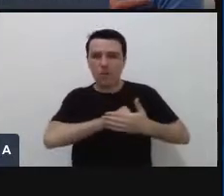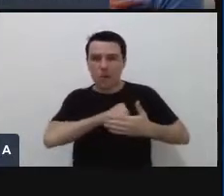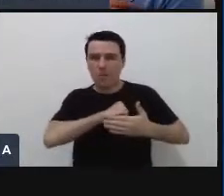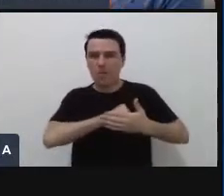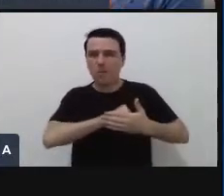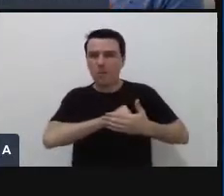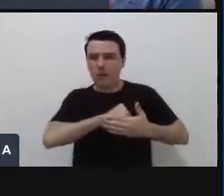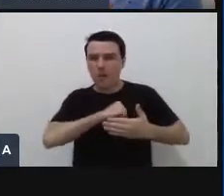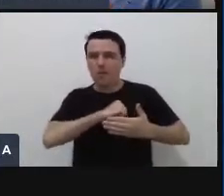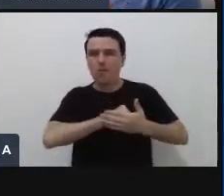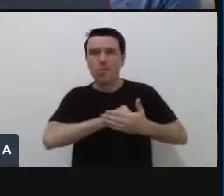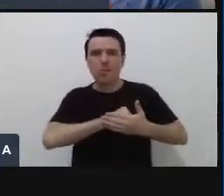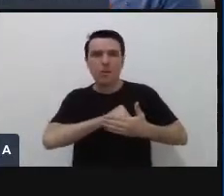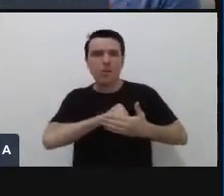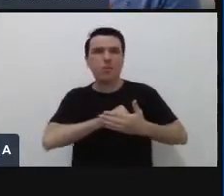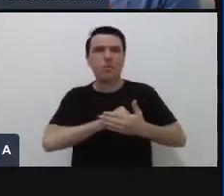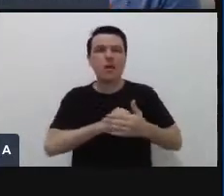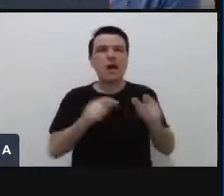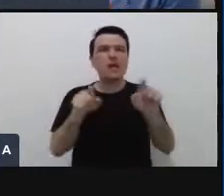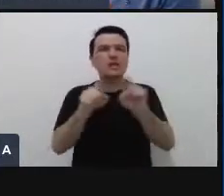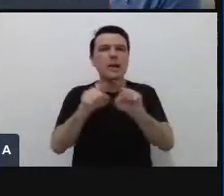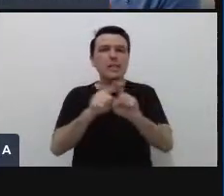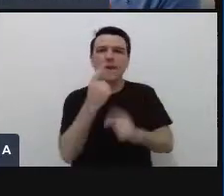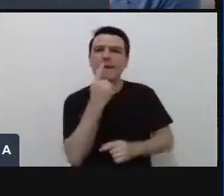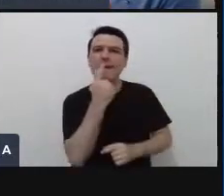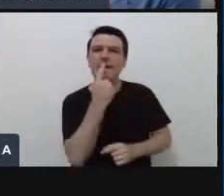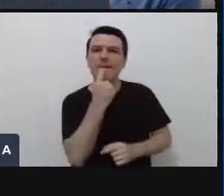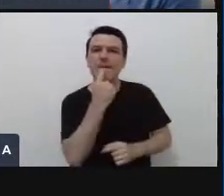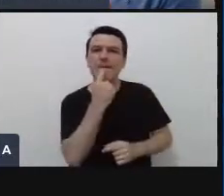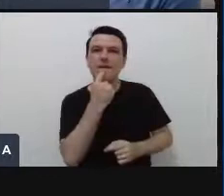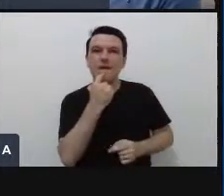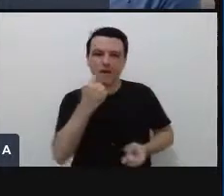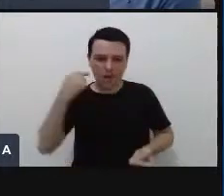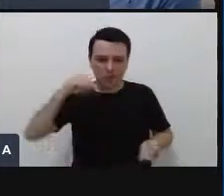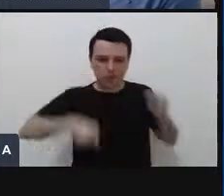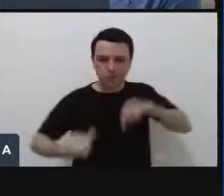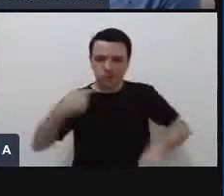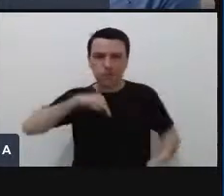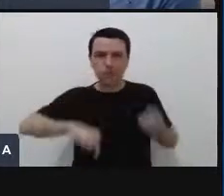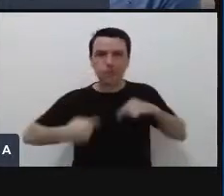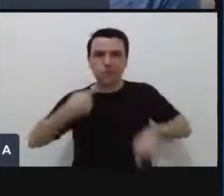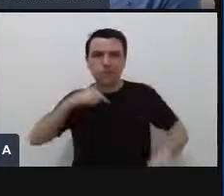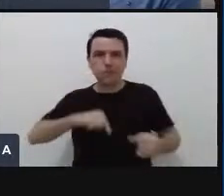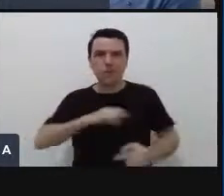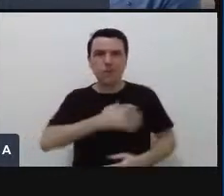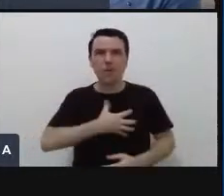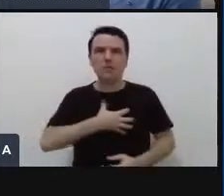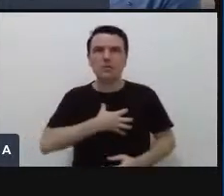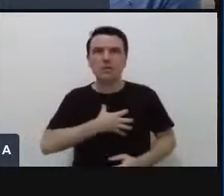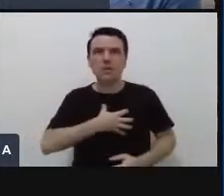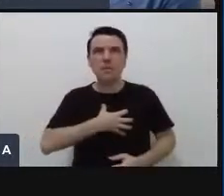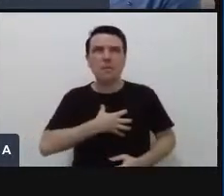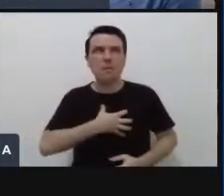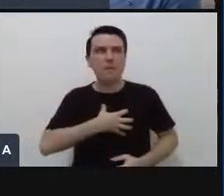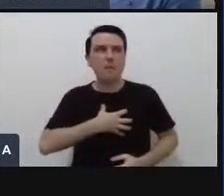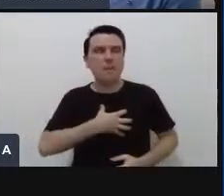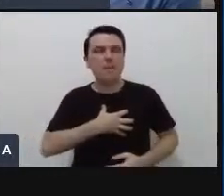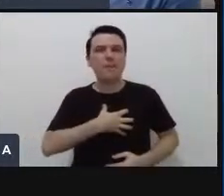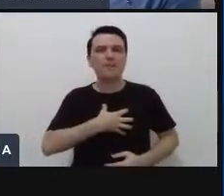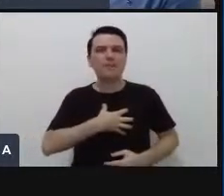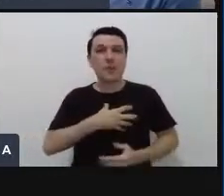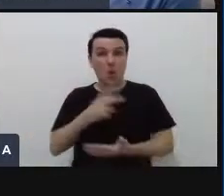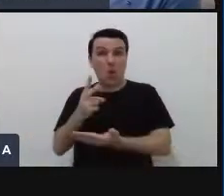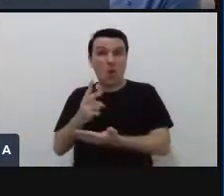E o pulsar do sangue que vai para todo o corpo. Ainda respirando profundamente,